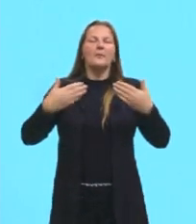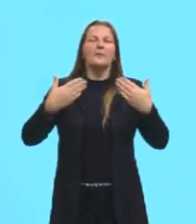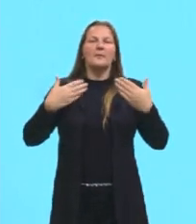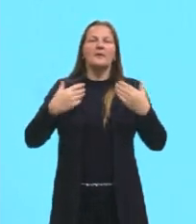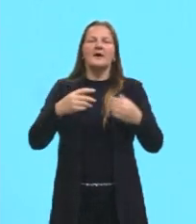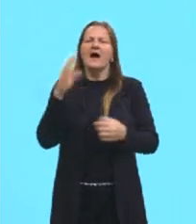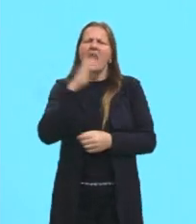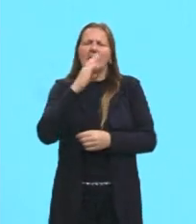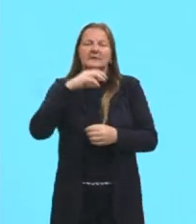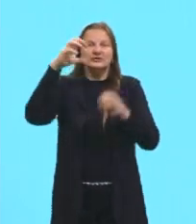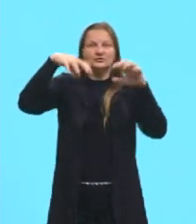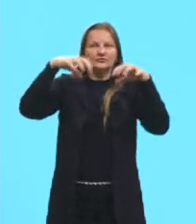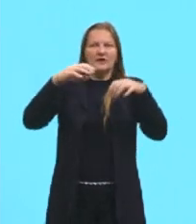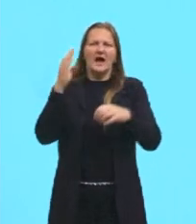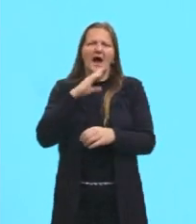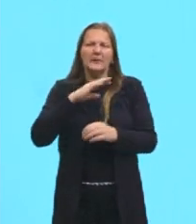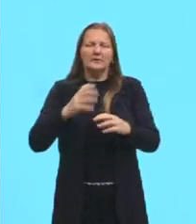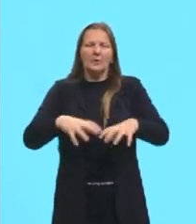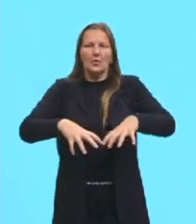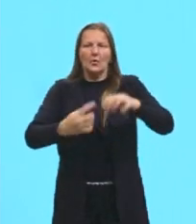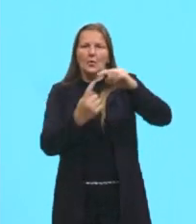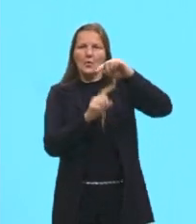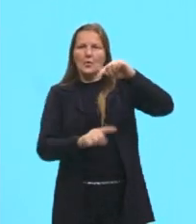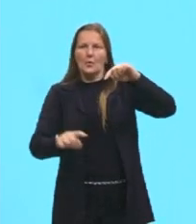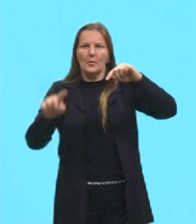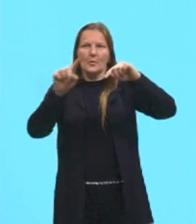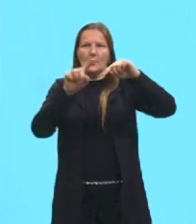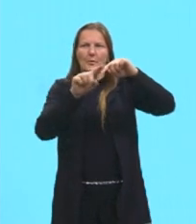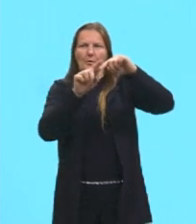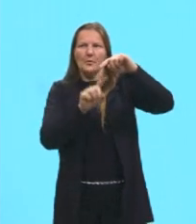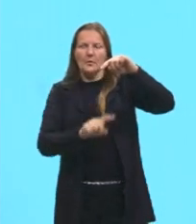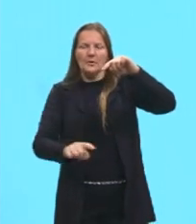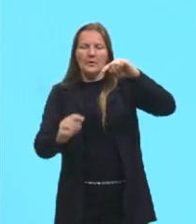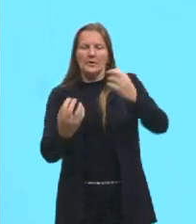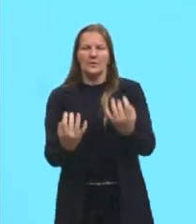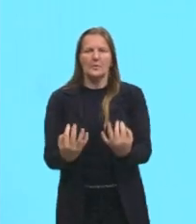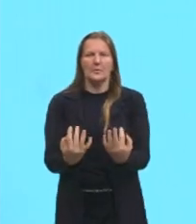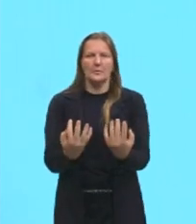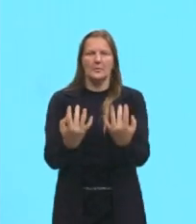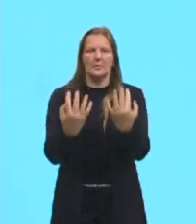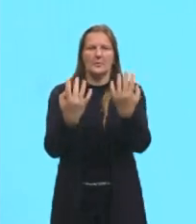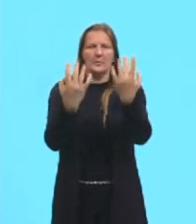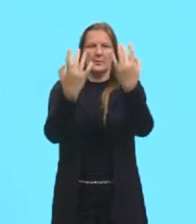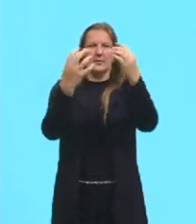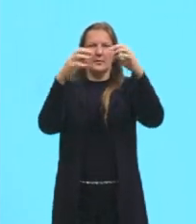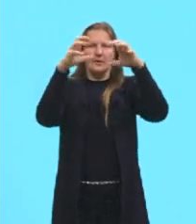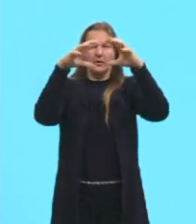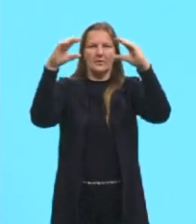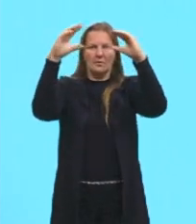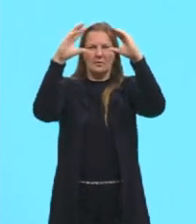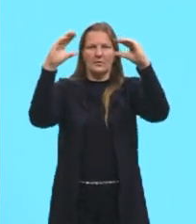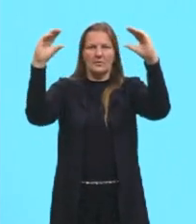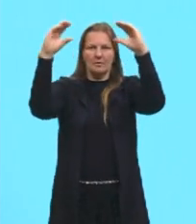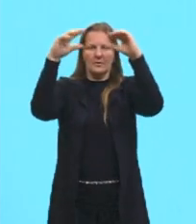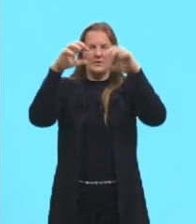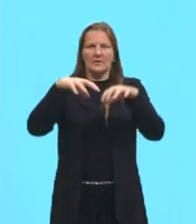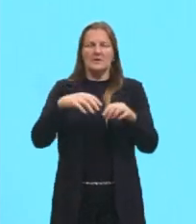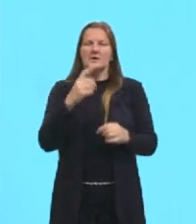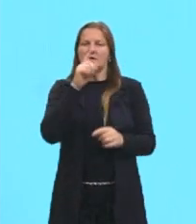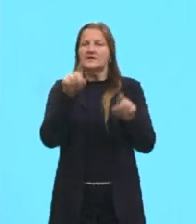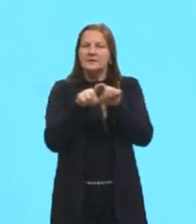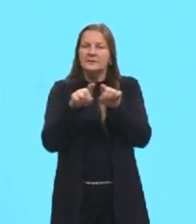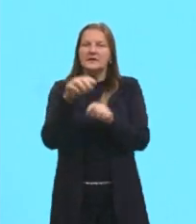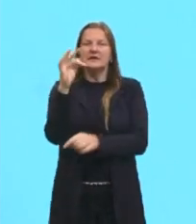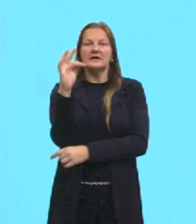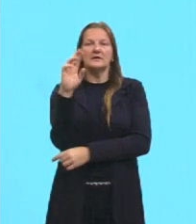rápido, né? Vai condensar, Vai ter o vapor d'água. Já a chuva frontal são aquelas